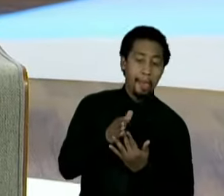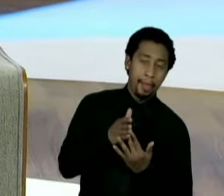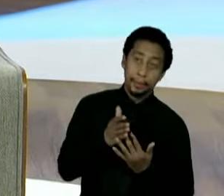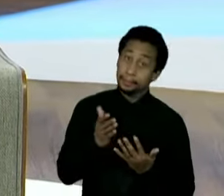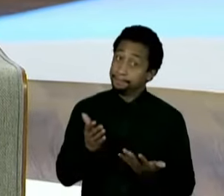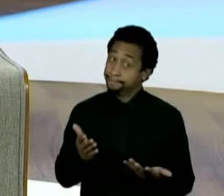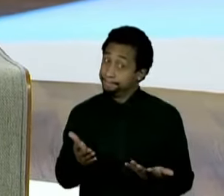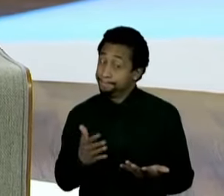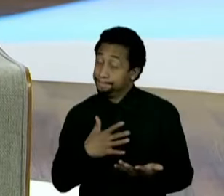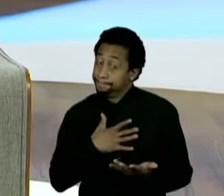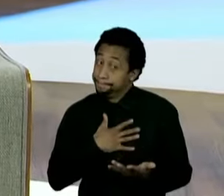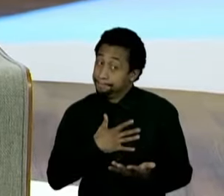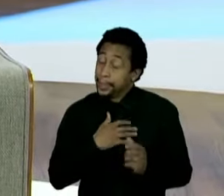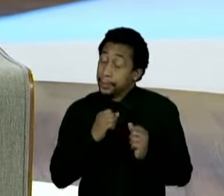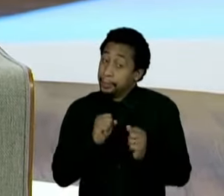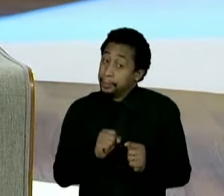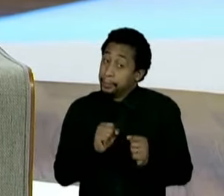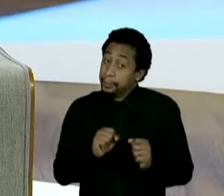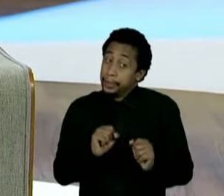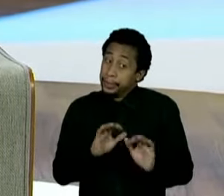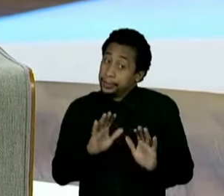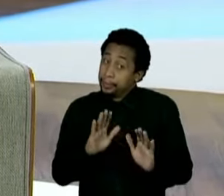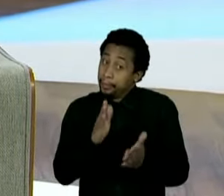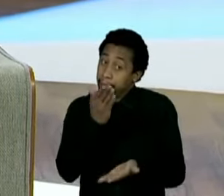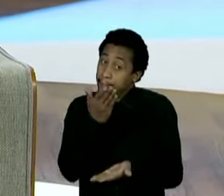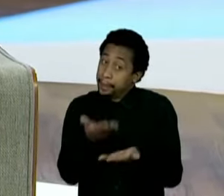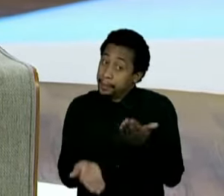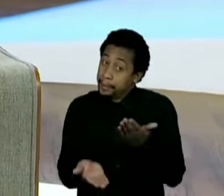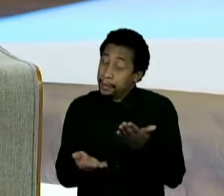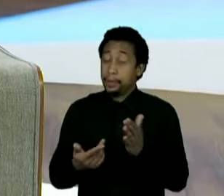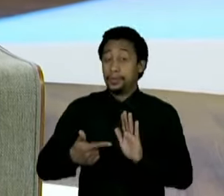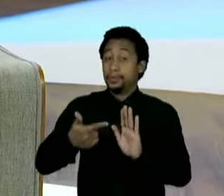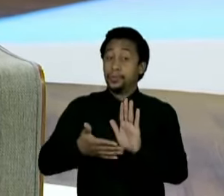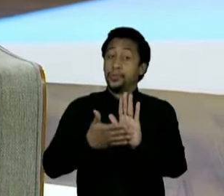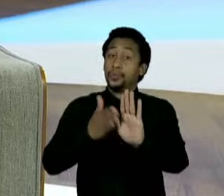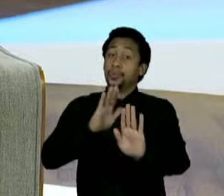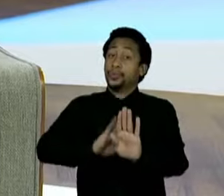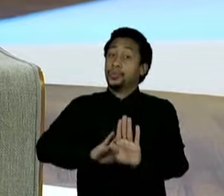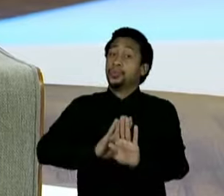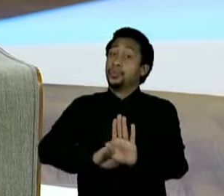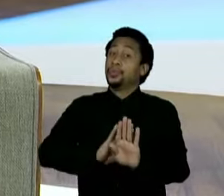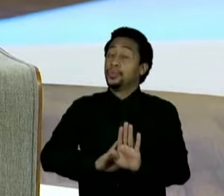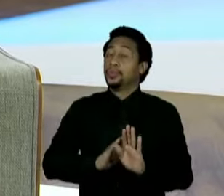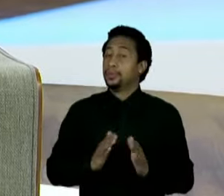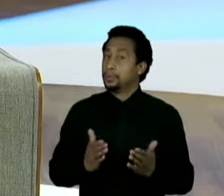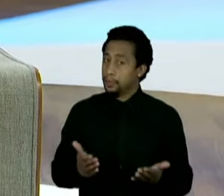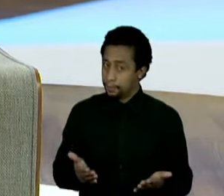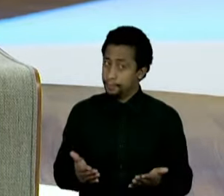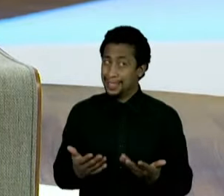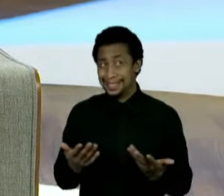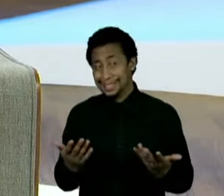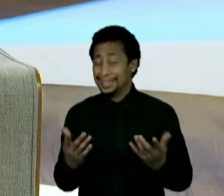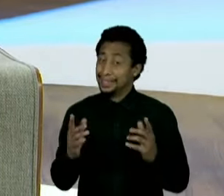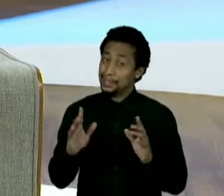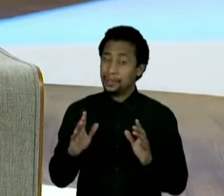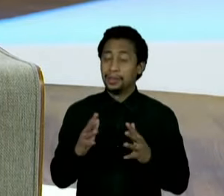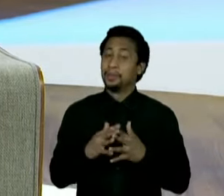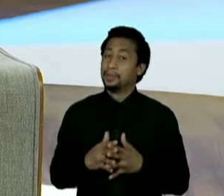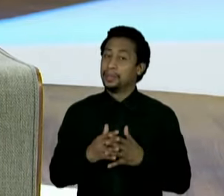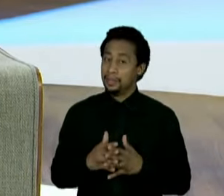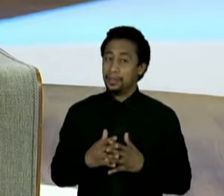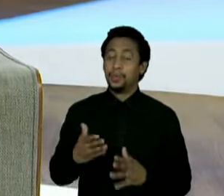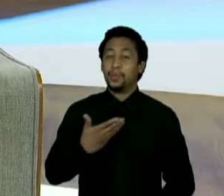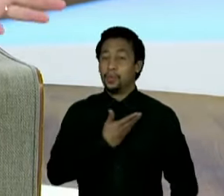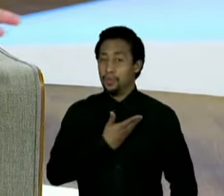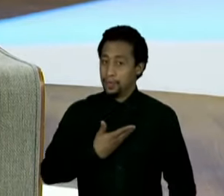fora da foto do segundo turno, o que seria muito inusitado, um governador de São Paulo ficar